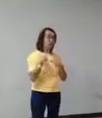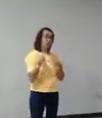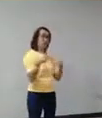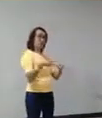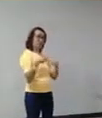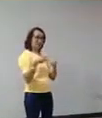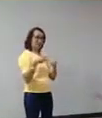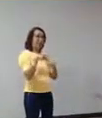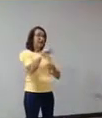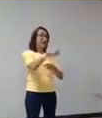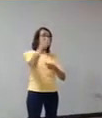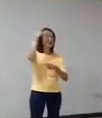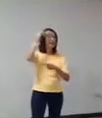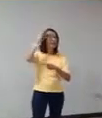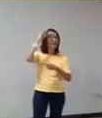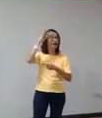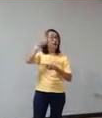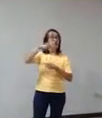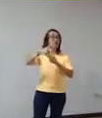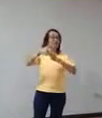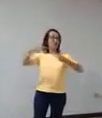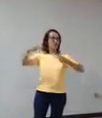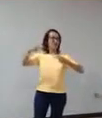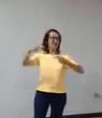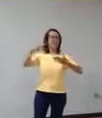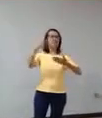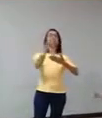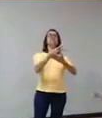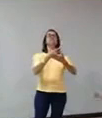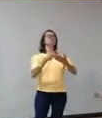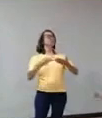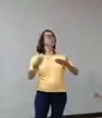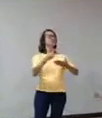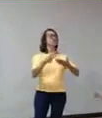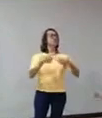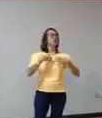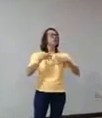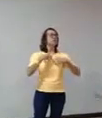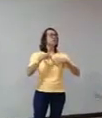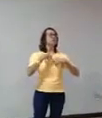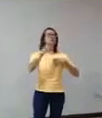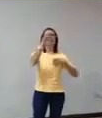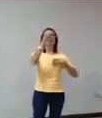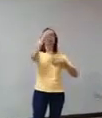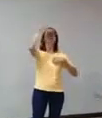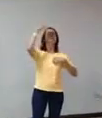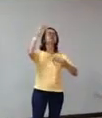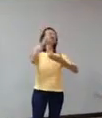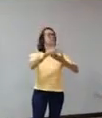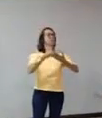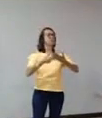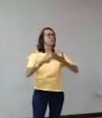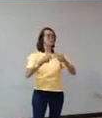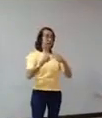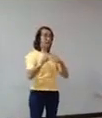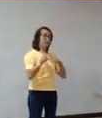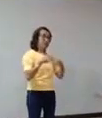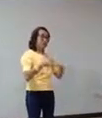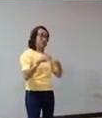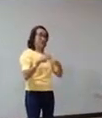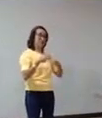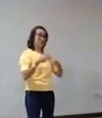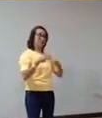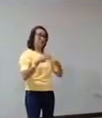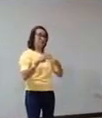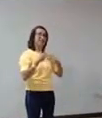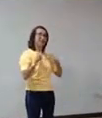pedi para fazer parte da exposição. A solicitada, eu expunho ao artista a uma série de imagens